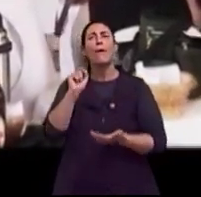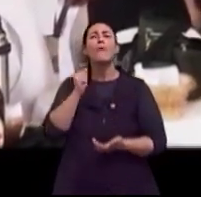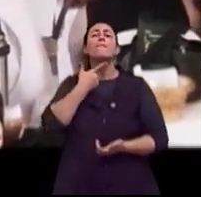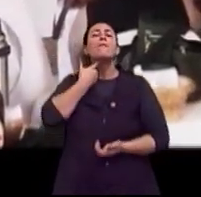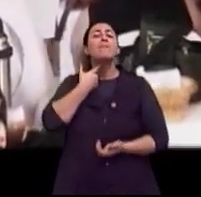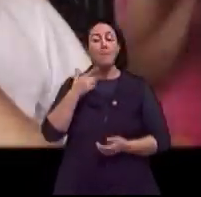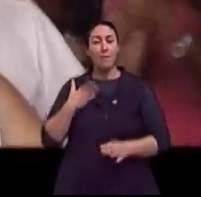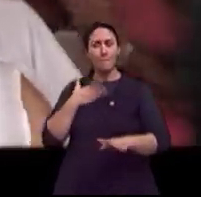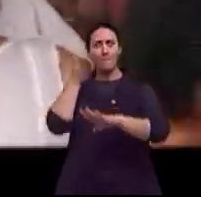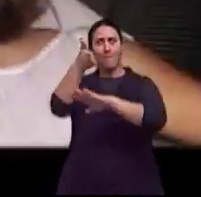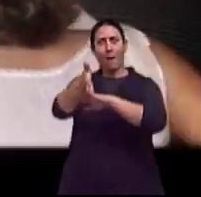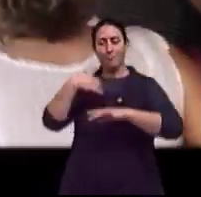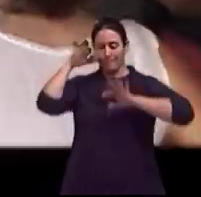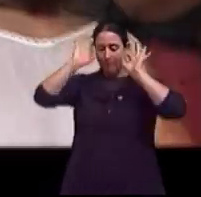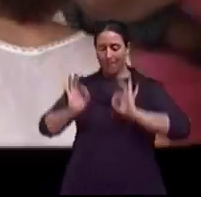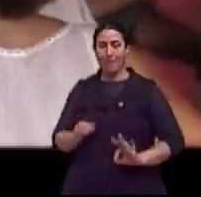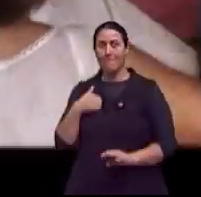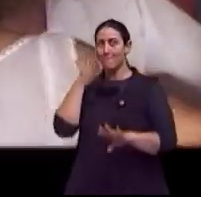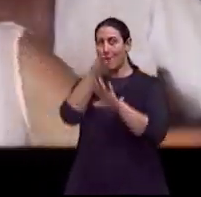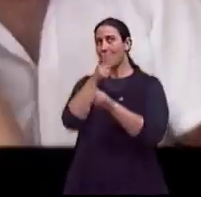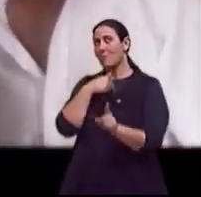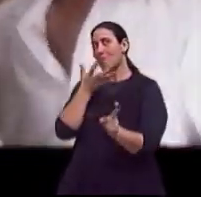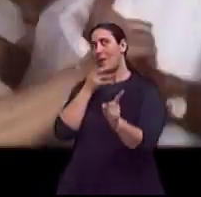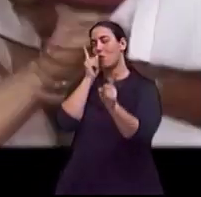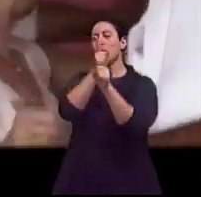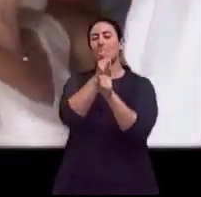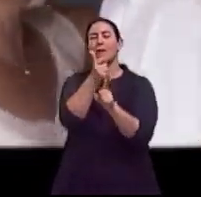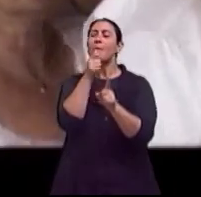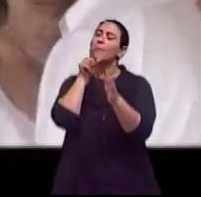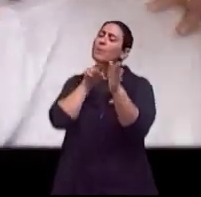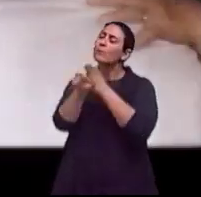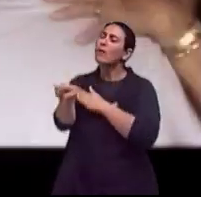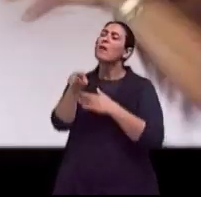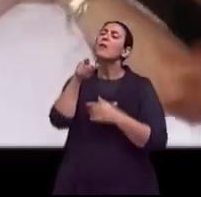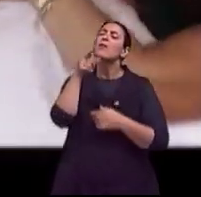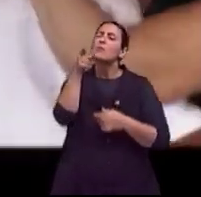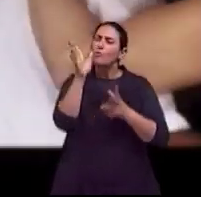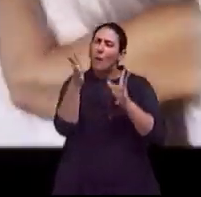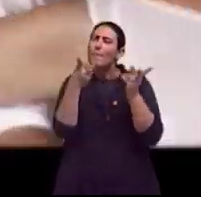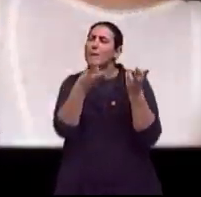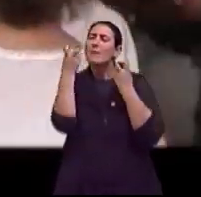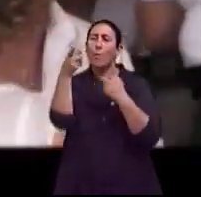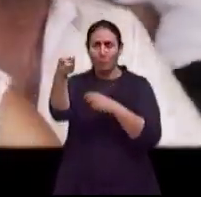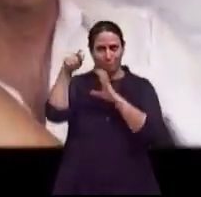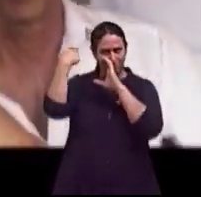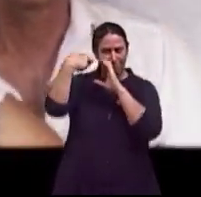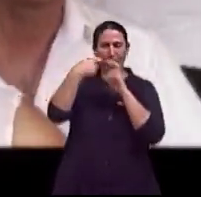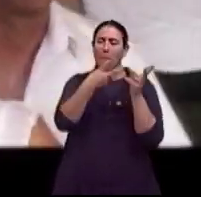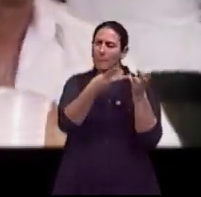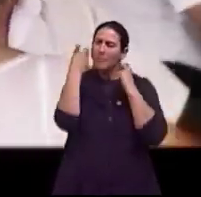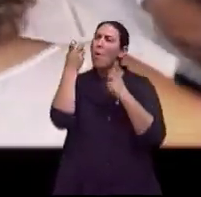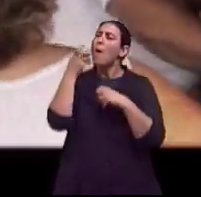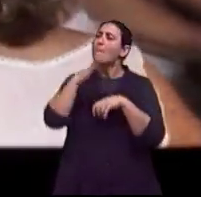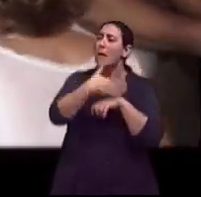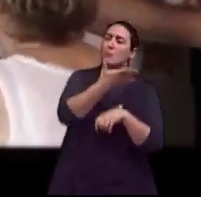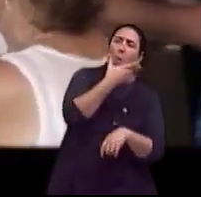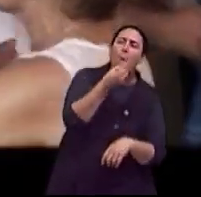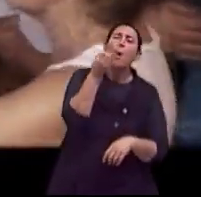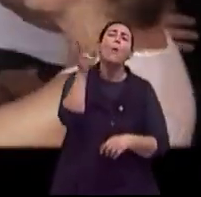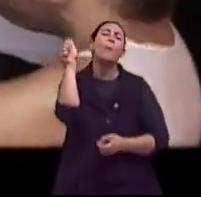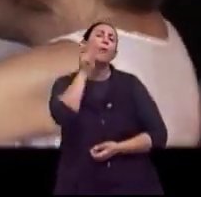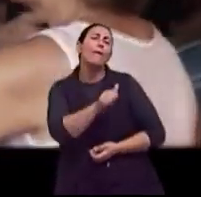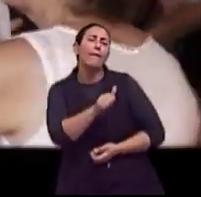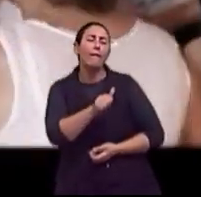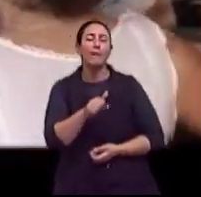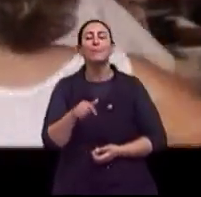encontrar alguém. Tu notaste mais as mulheres ou mais os homens querem alguém? Ambos. Somente que predominam muito mais